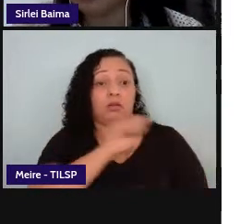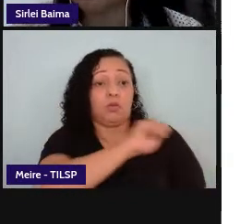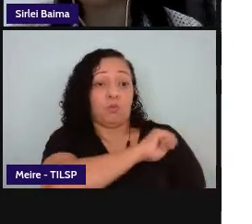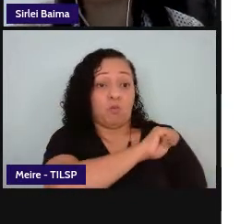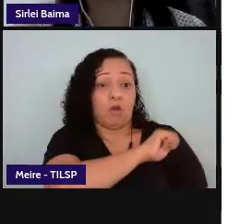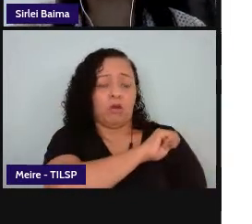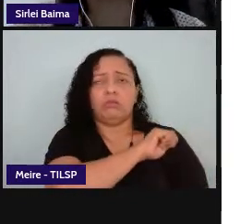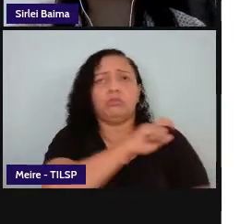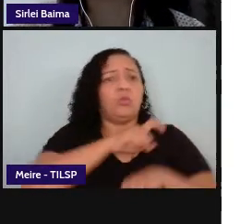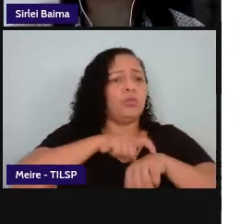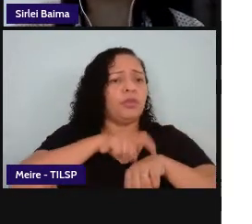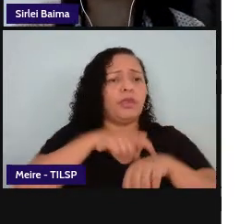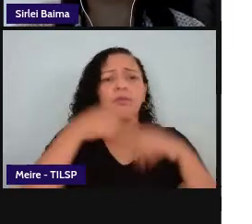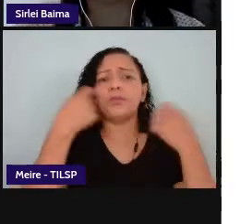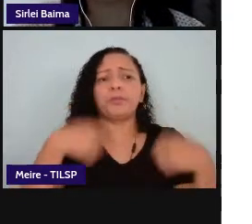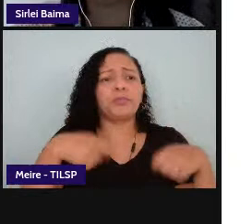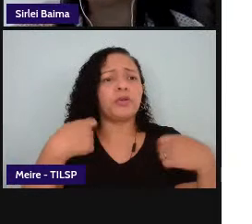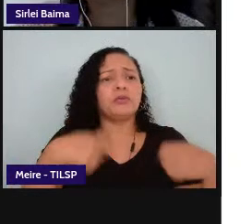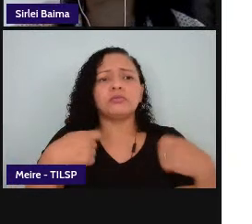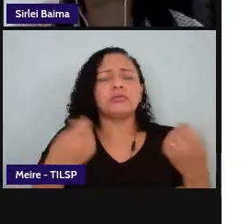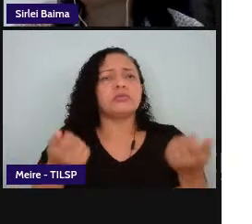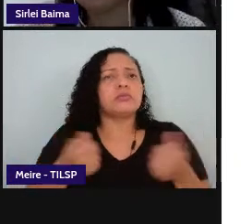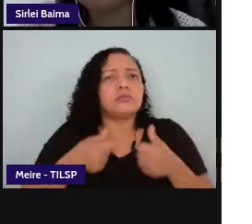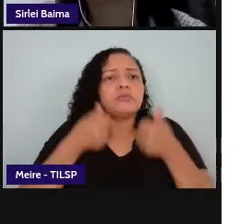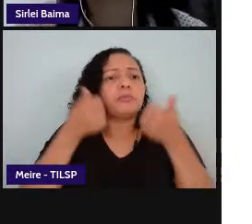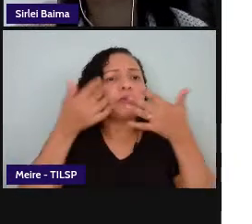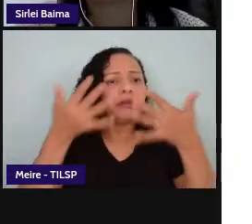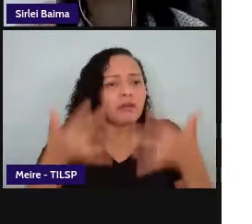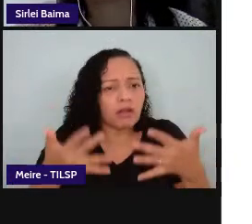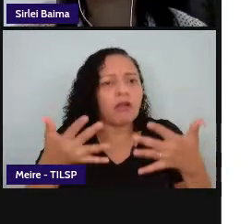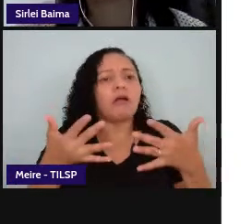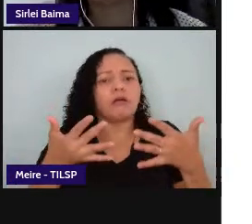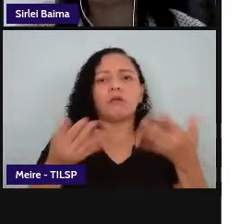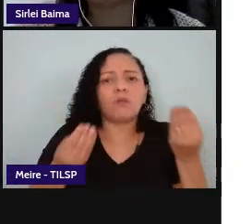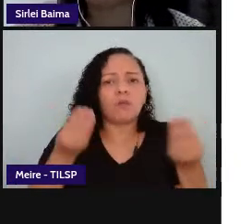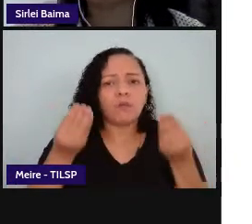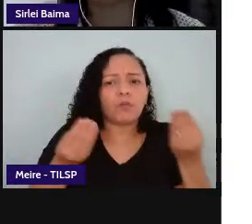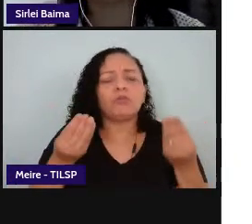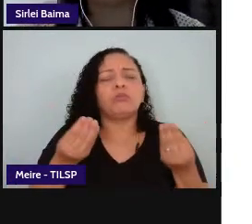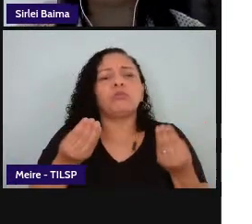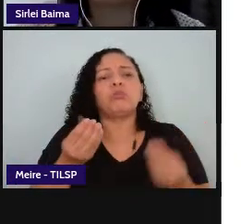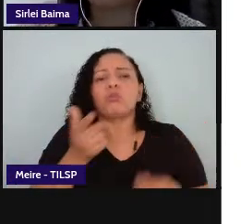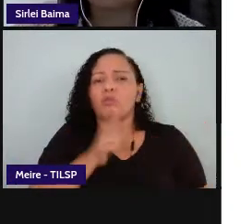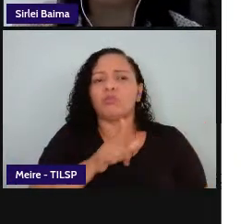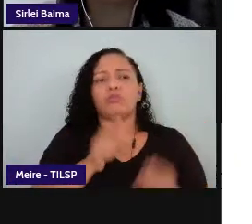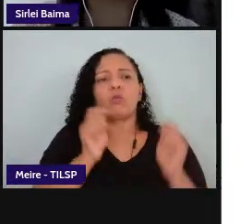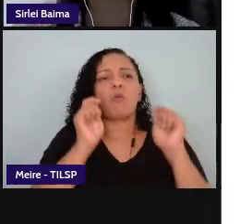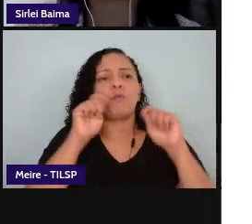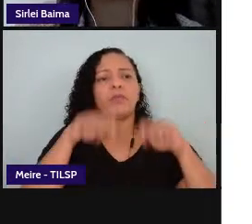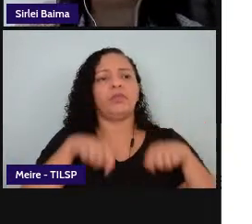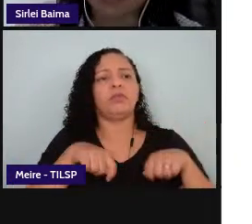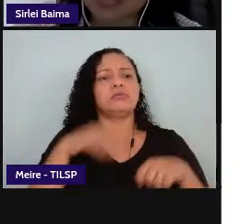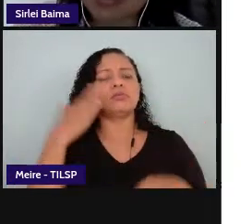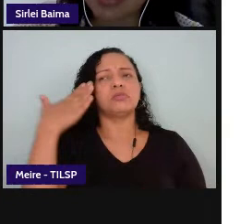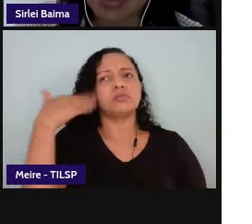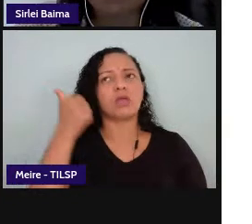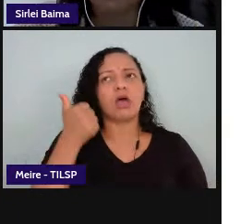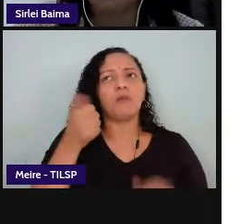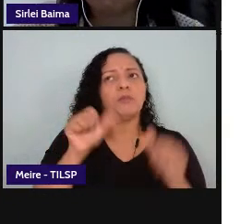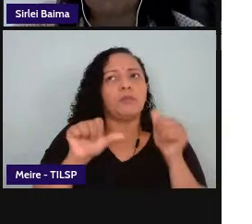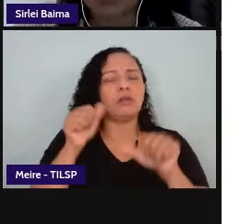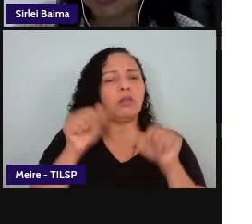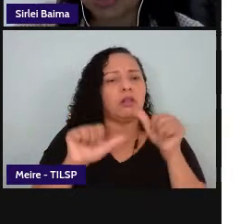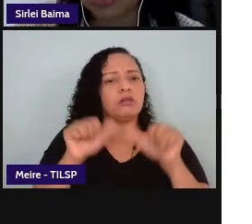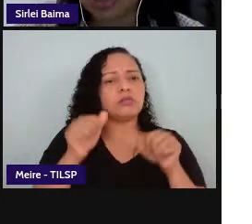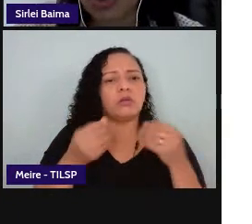necessite se manifestar acerca desse campo ele tenha aquela competência ele tenha condições ele saiba analisar